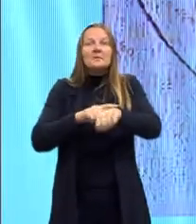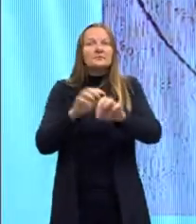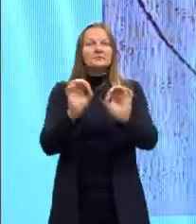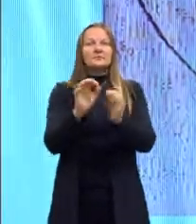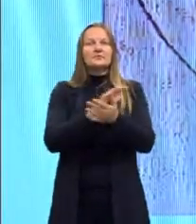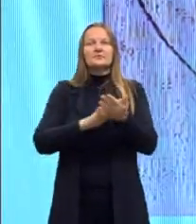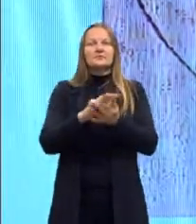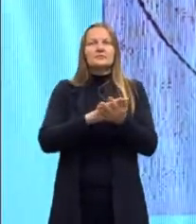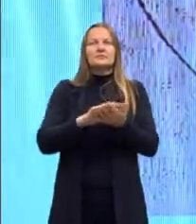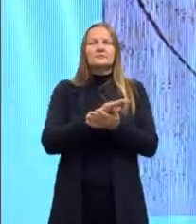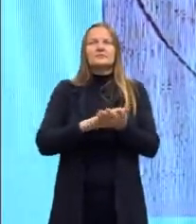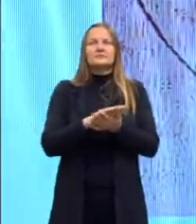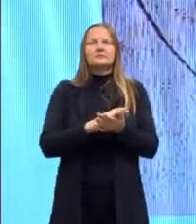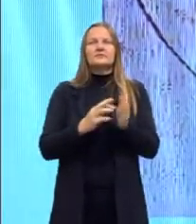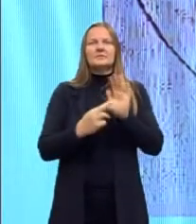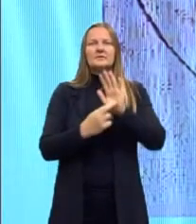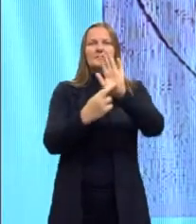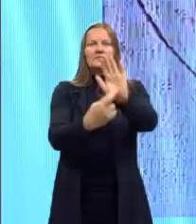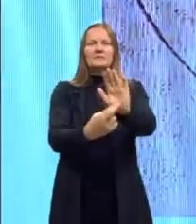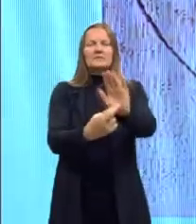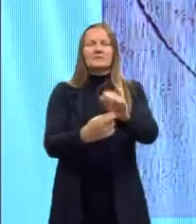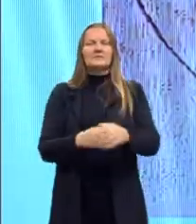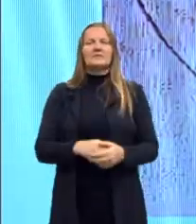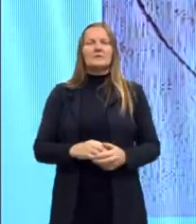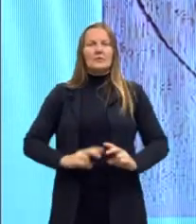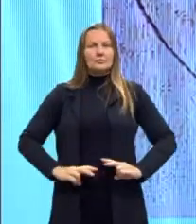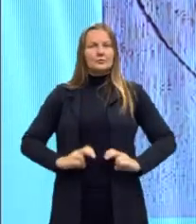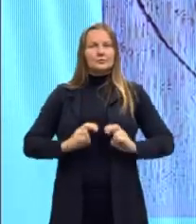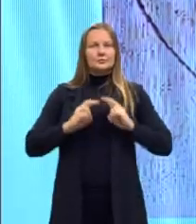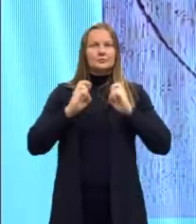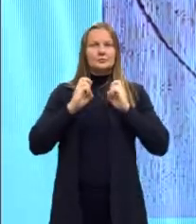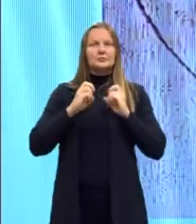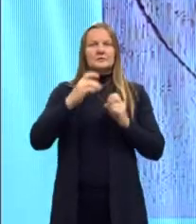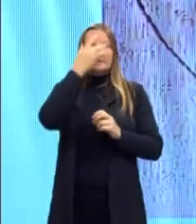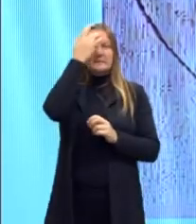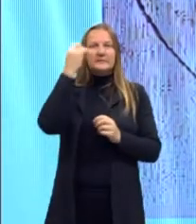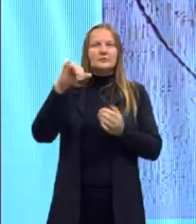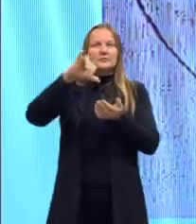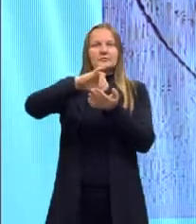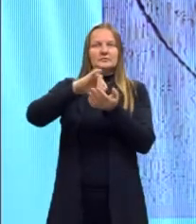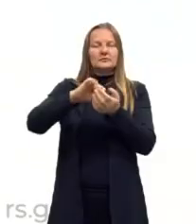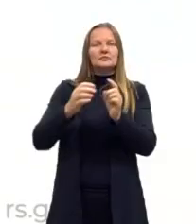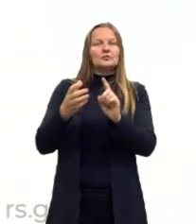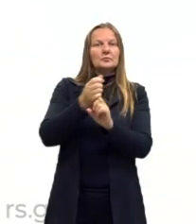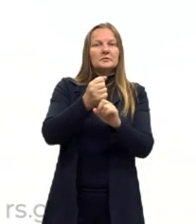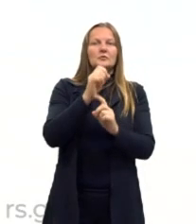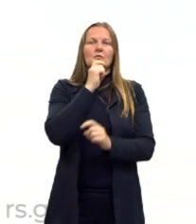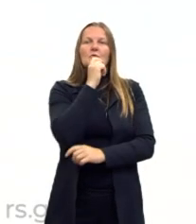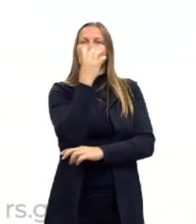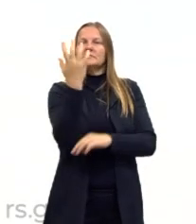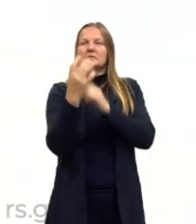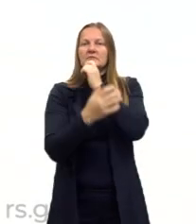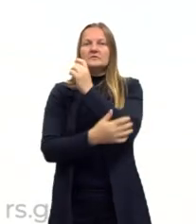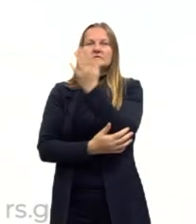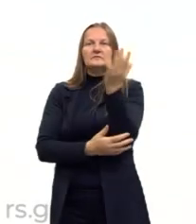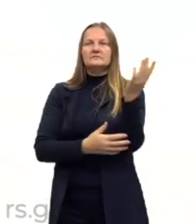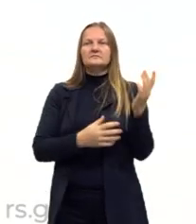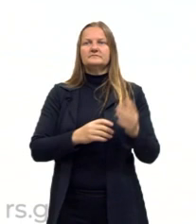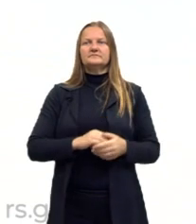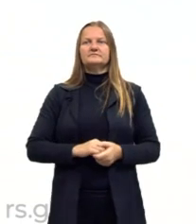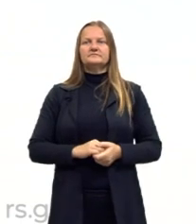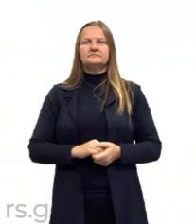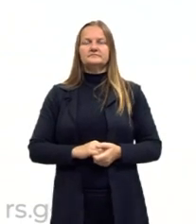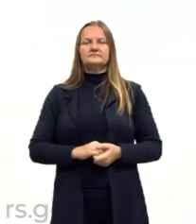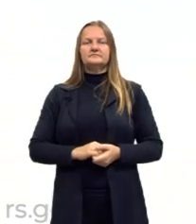figura aqui representa muito essa questão antropocentrista do homem já dominando a natureza, que falou antes aqui, conhecer para